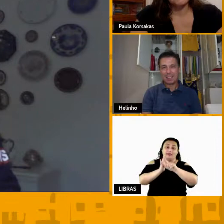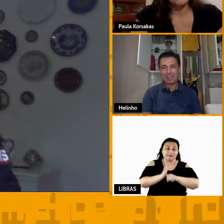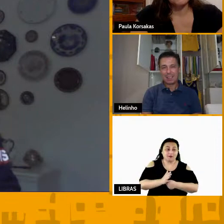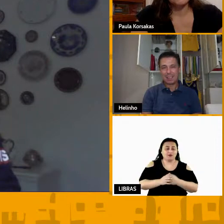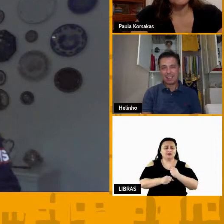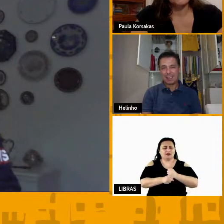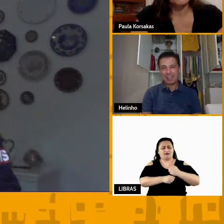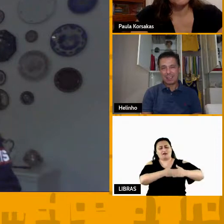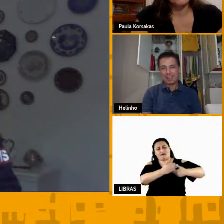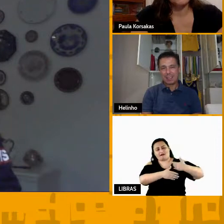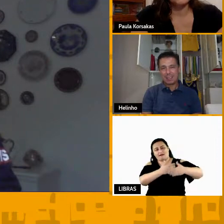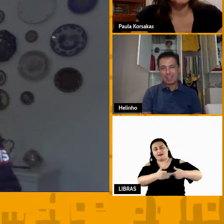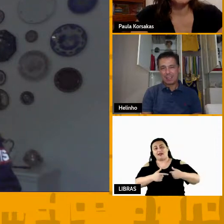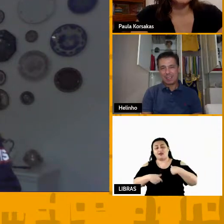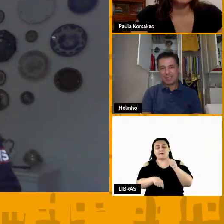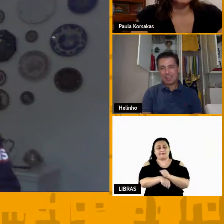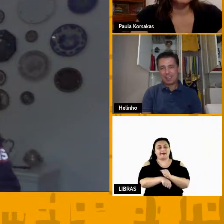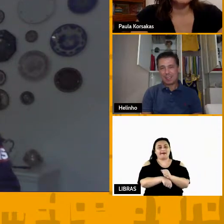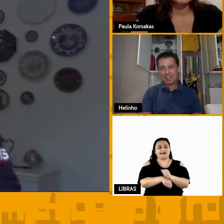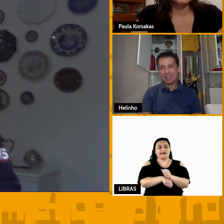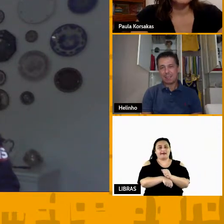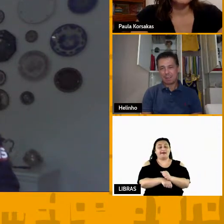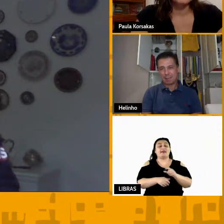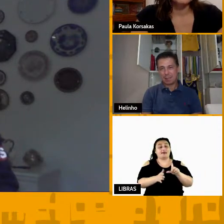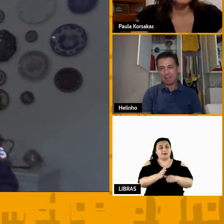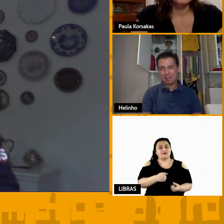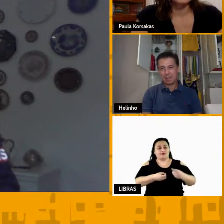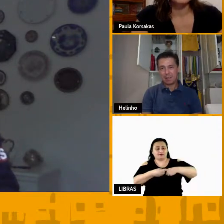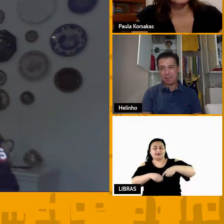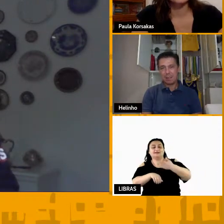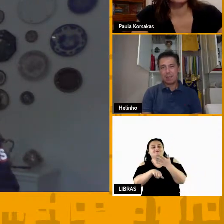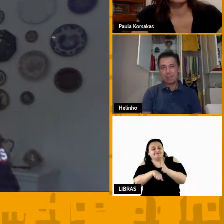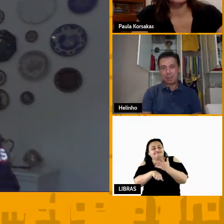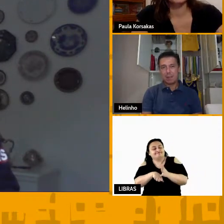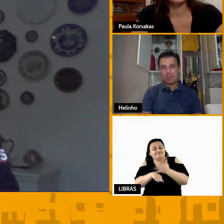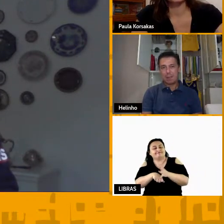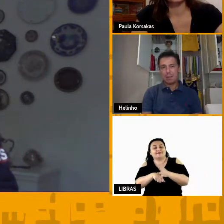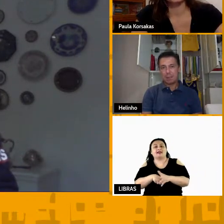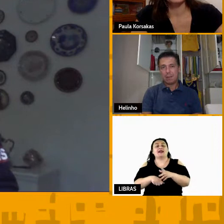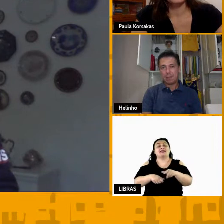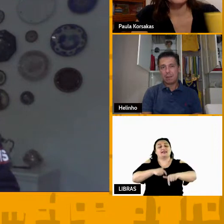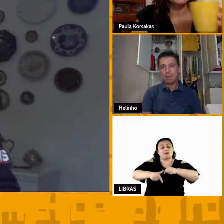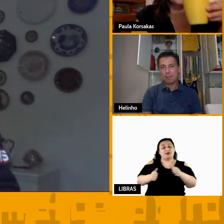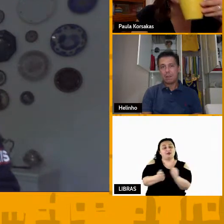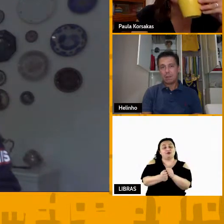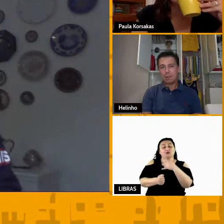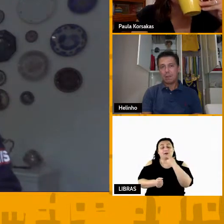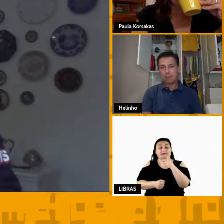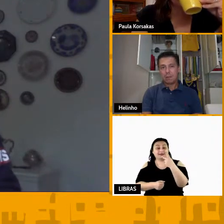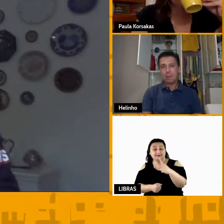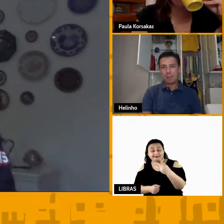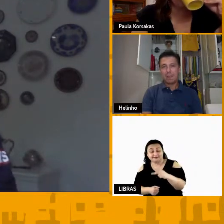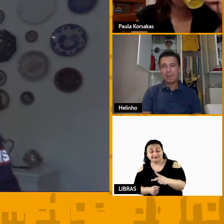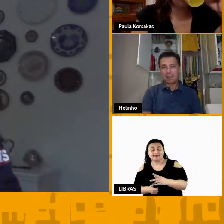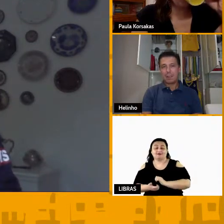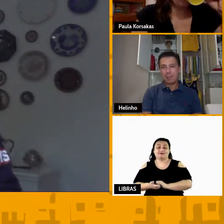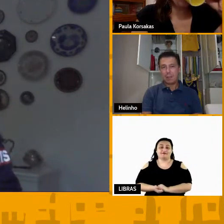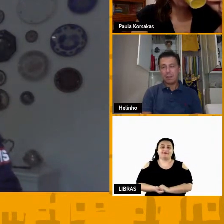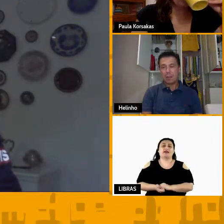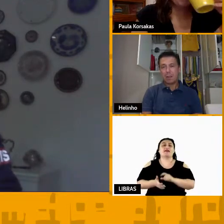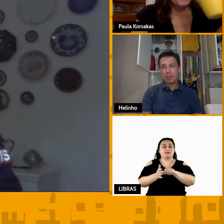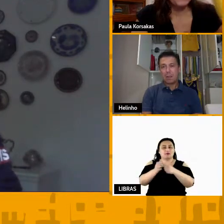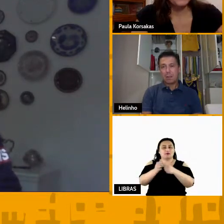depois, depois que eu parei de jogar e tornei técnico antes, fui assistente do seu pai, aí eu era assistente técnico, aí na